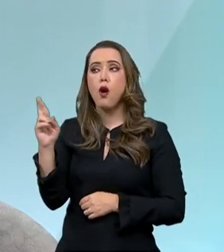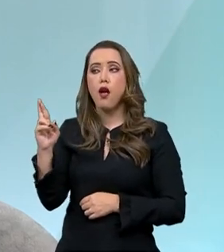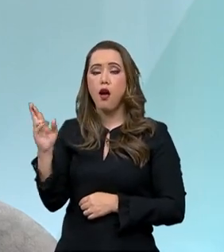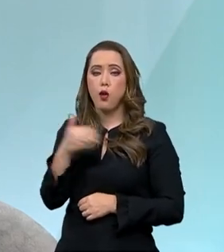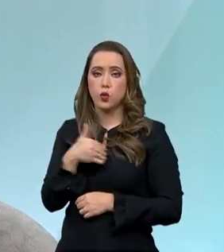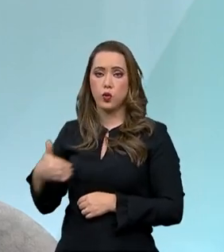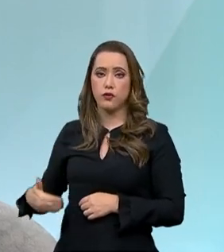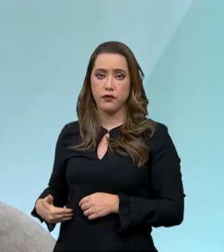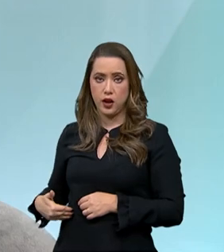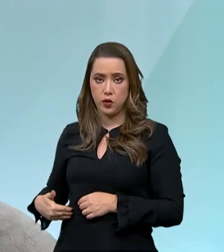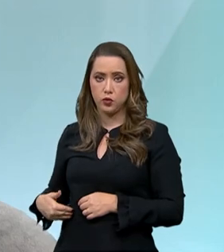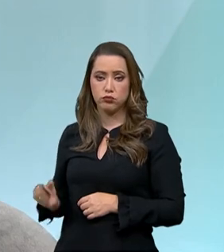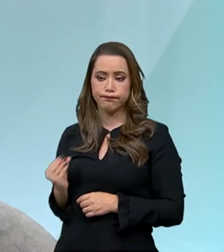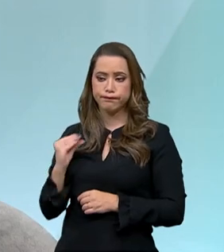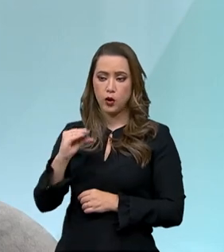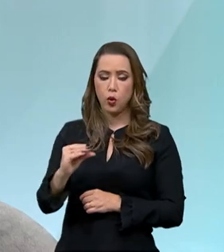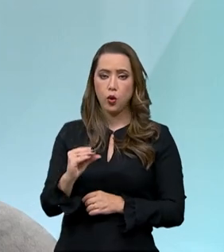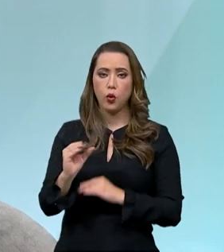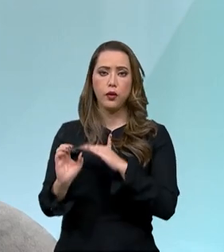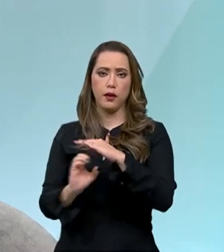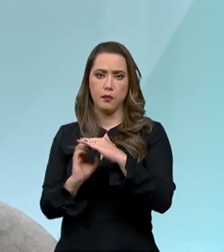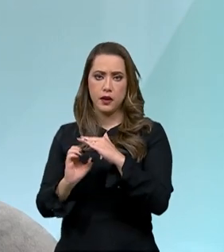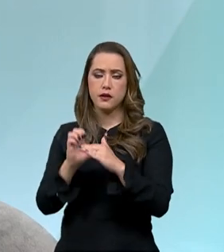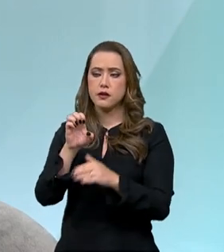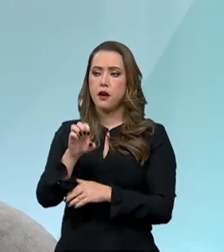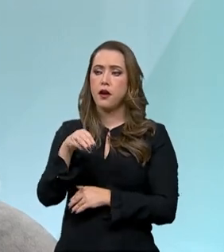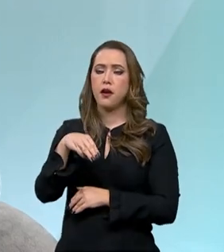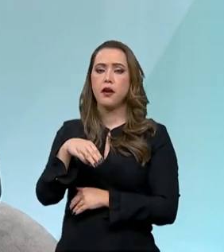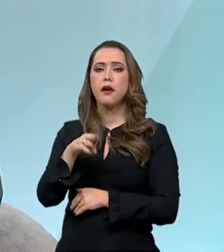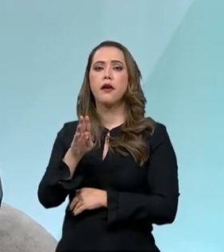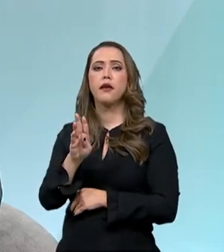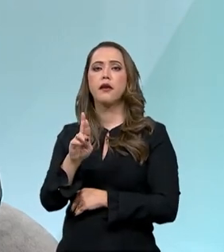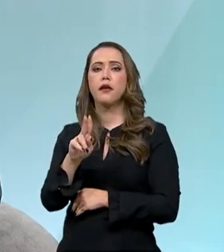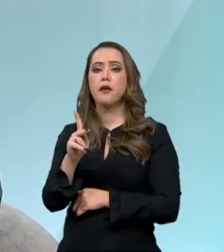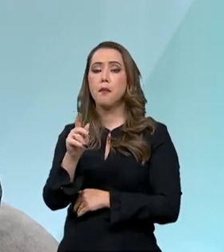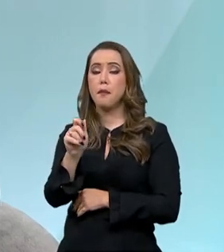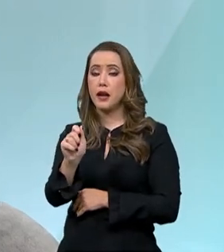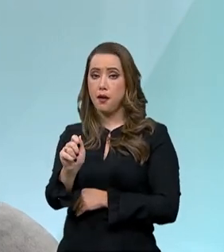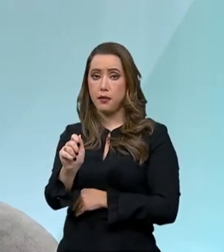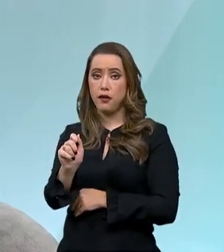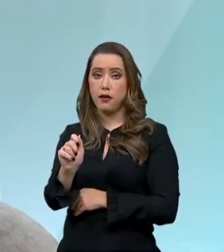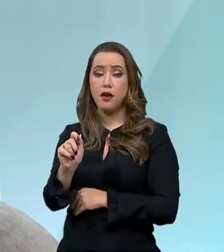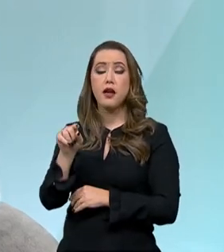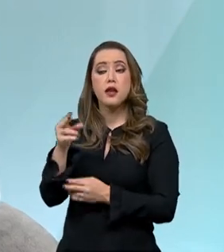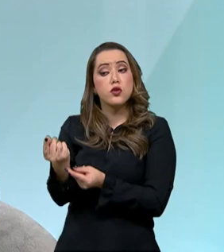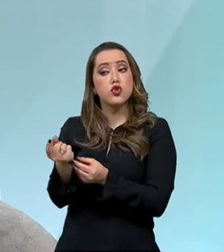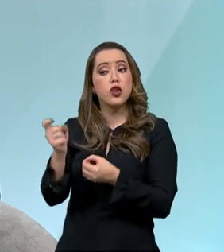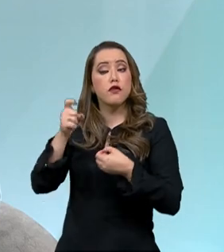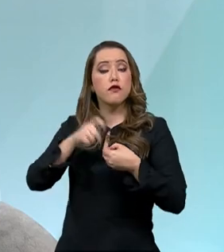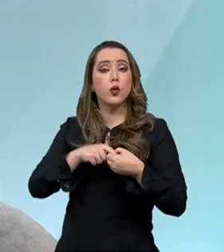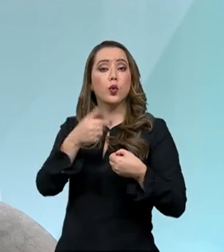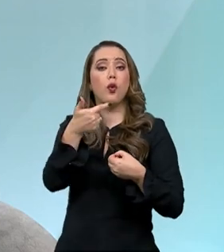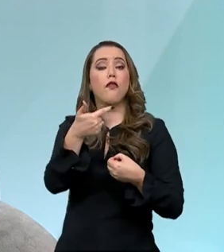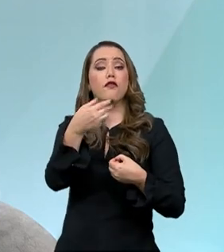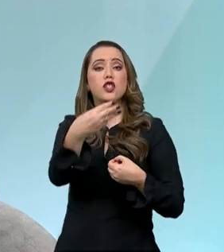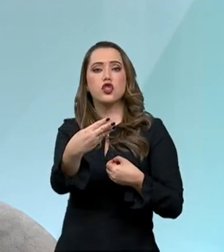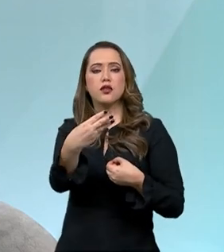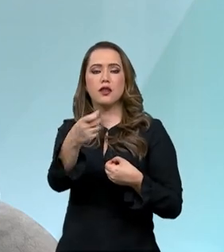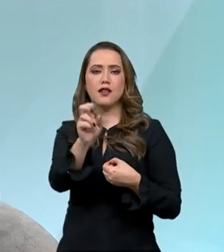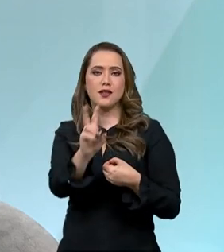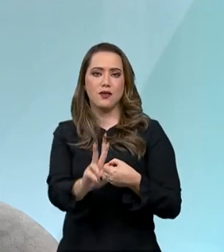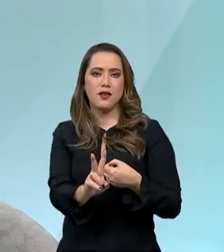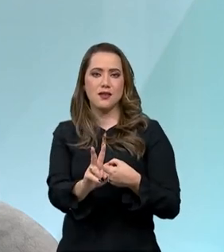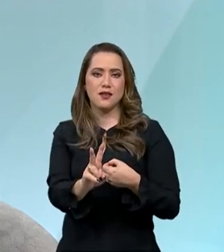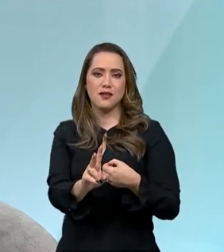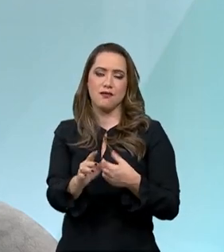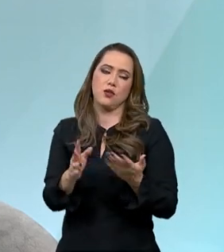23 reais para a sociedade brasileira, mostrando que vale a pena investir em pesquisa, em desenvolvimento e